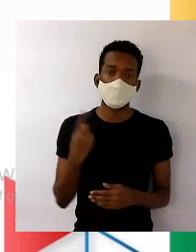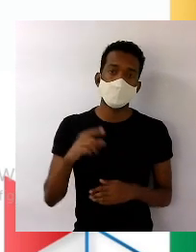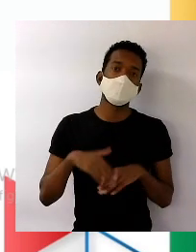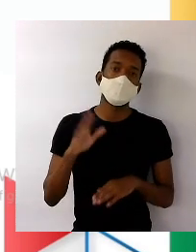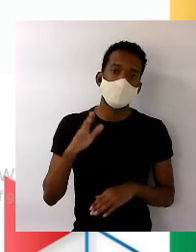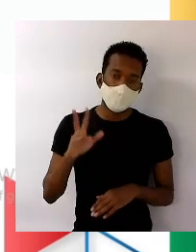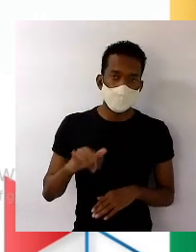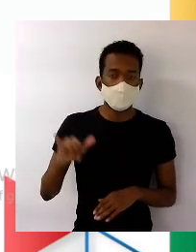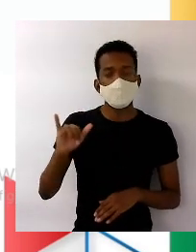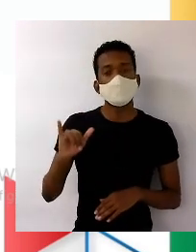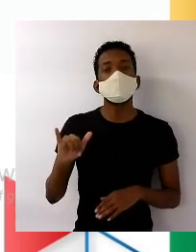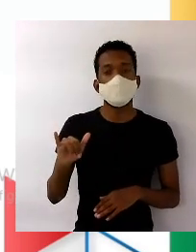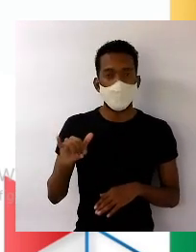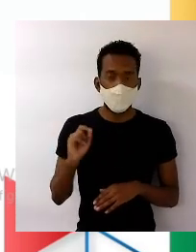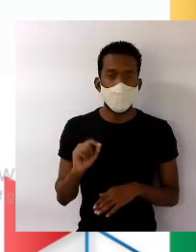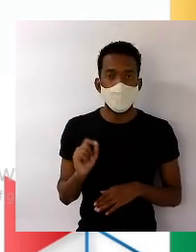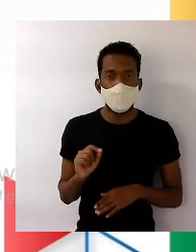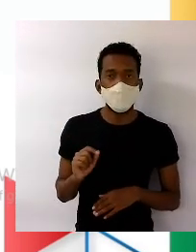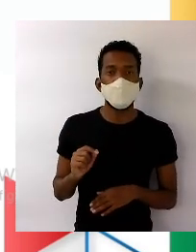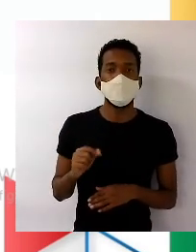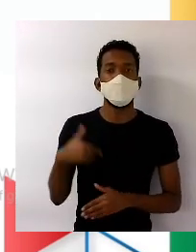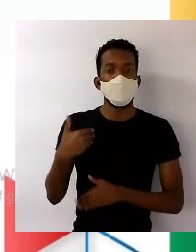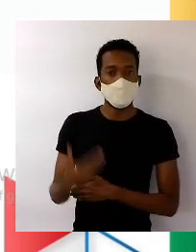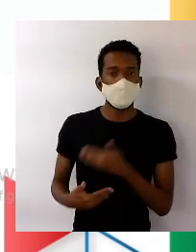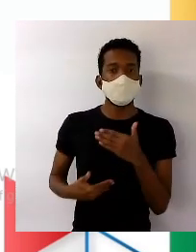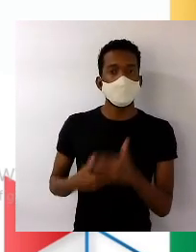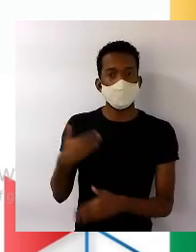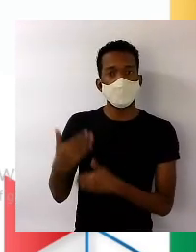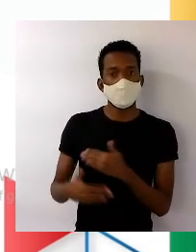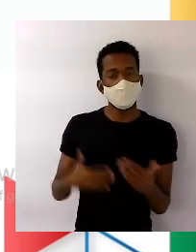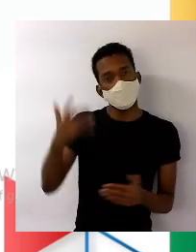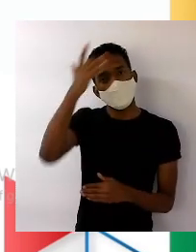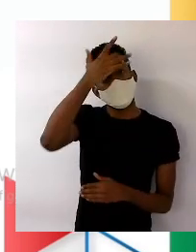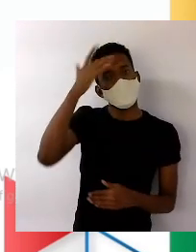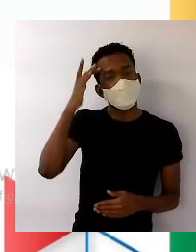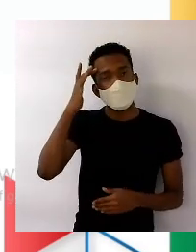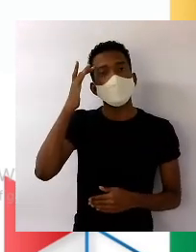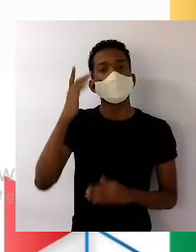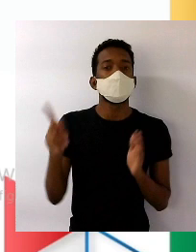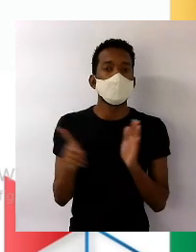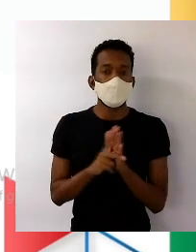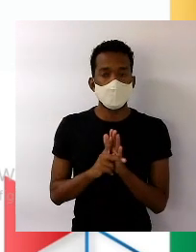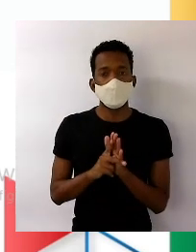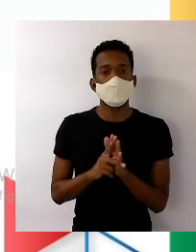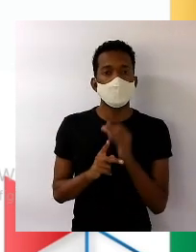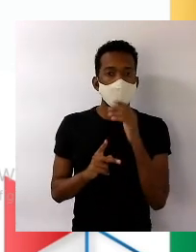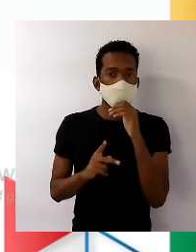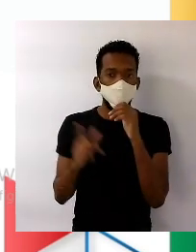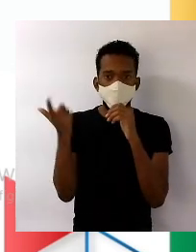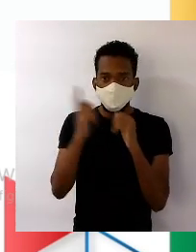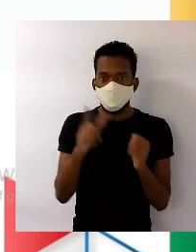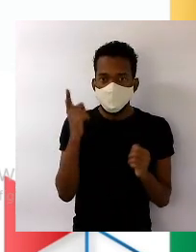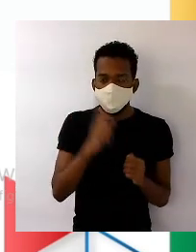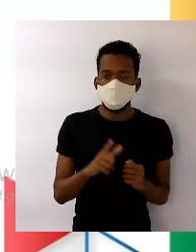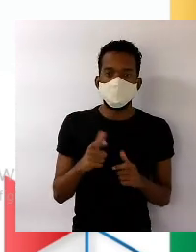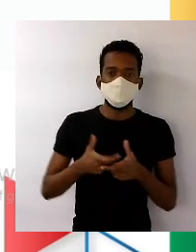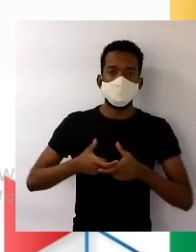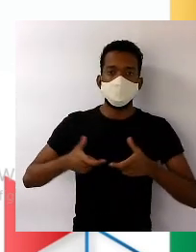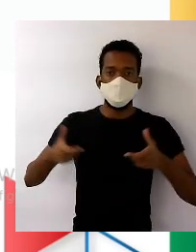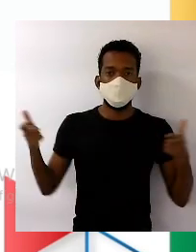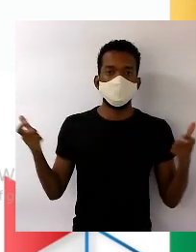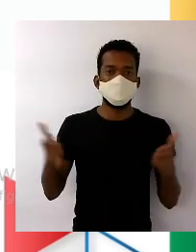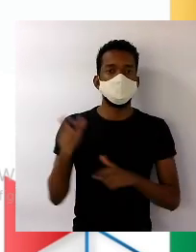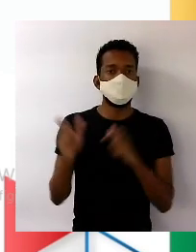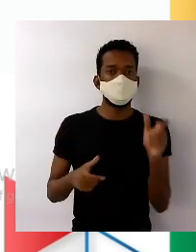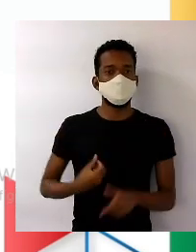mais tendo esse processo de pessoas, das pessoas conseguindo aumentar a